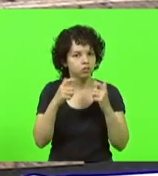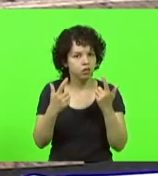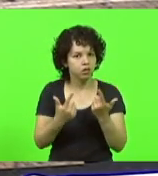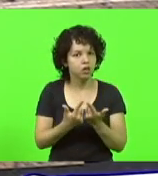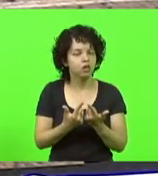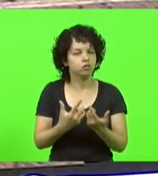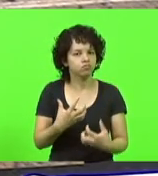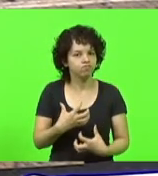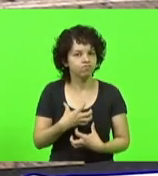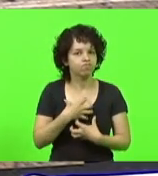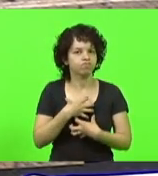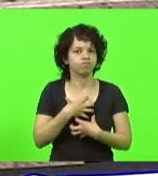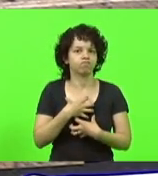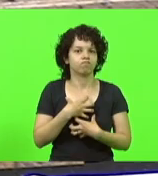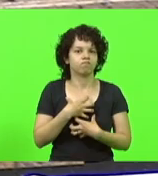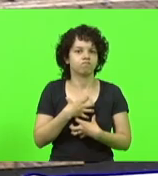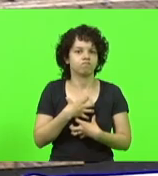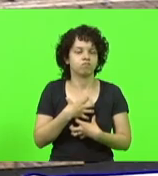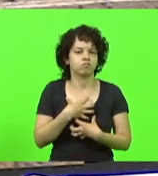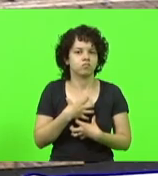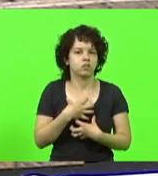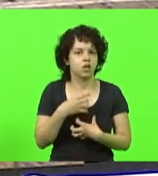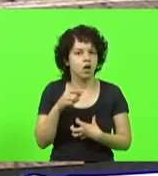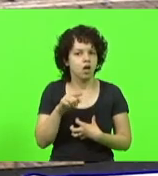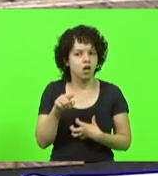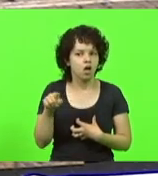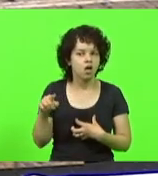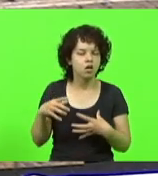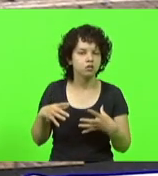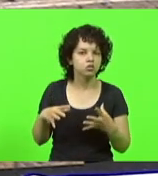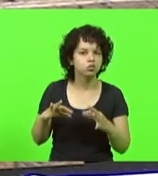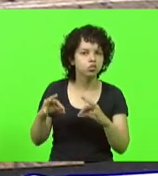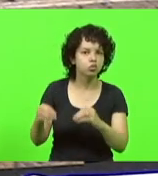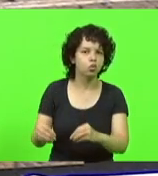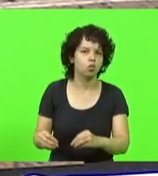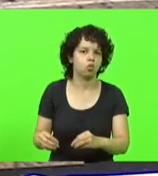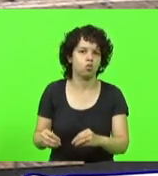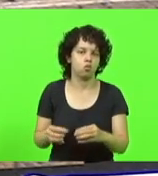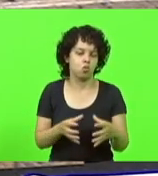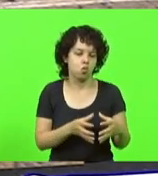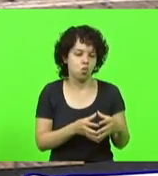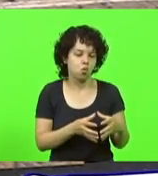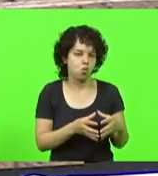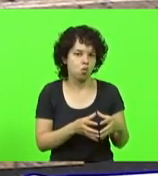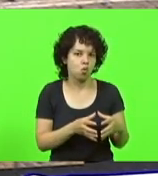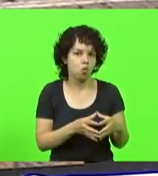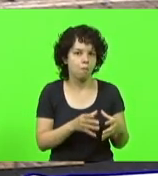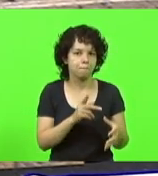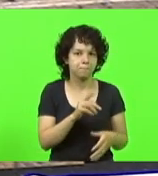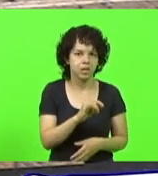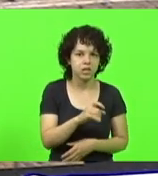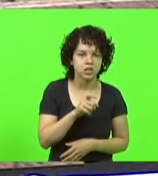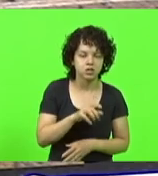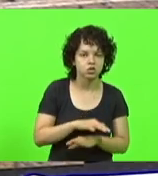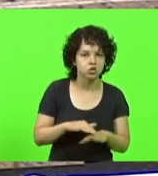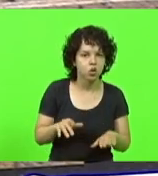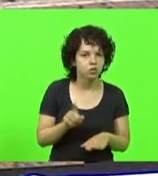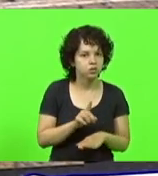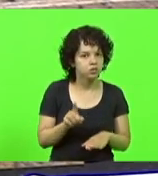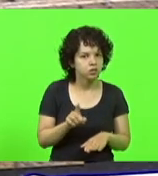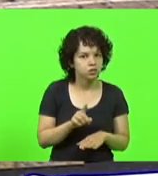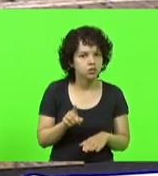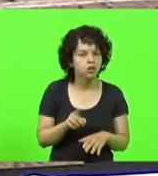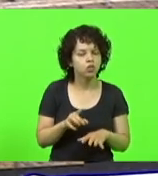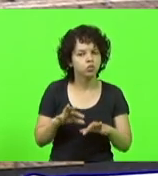sente com todos, não somente aqueles ali que é da gangue do Piques, mas sente com todos, todos, todo mundo está com vontade